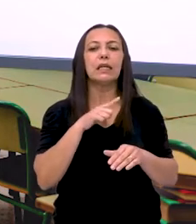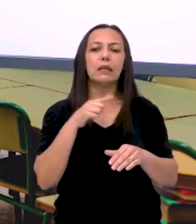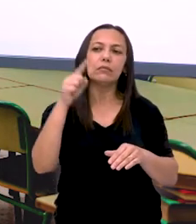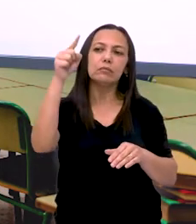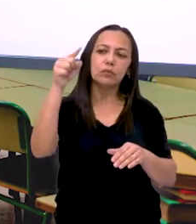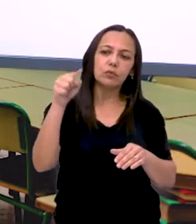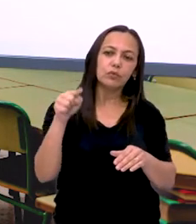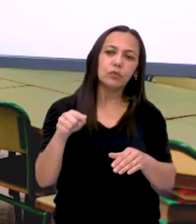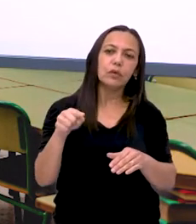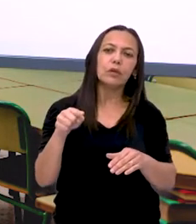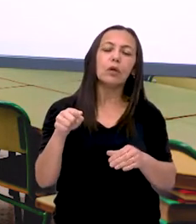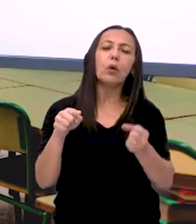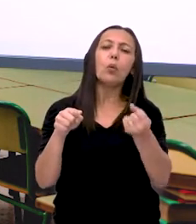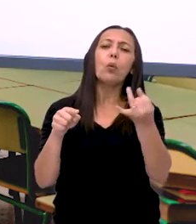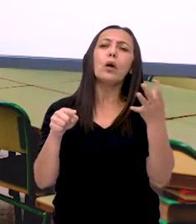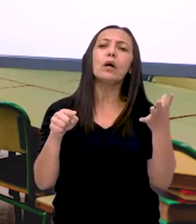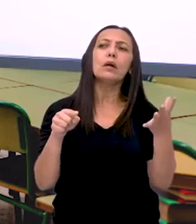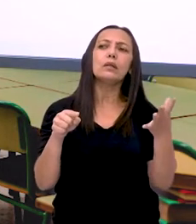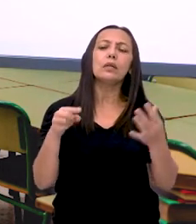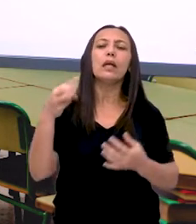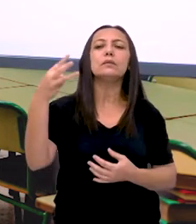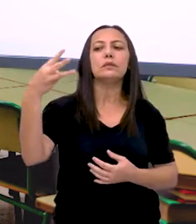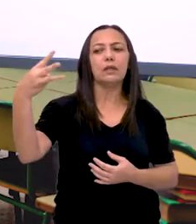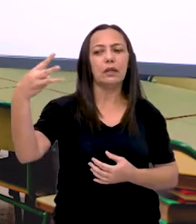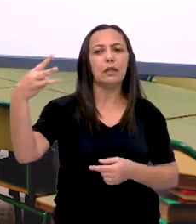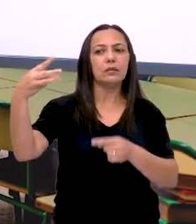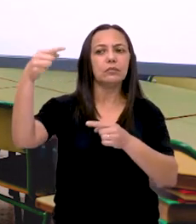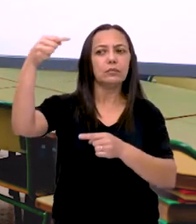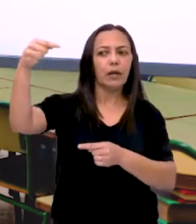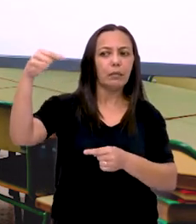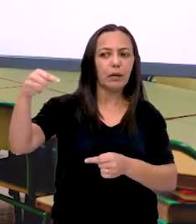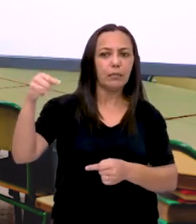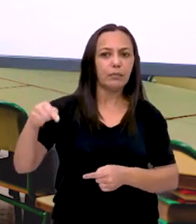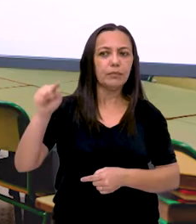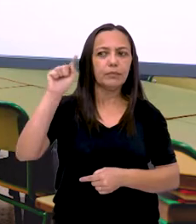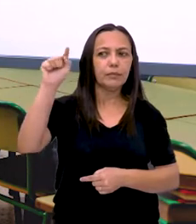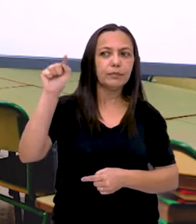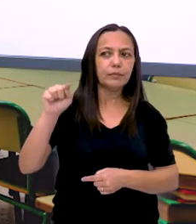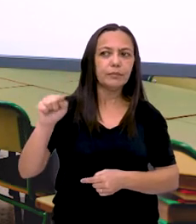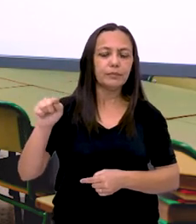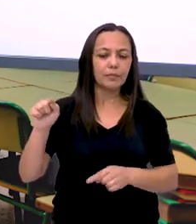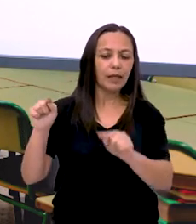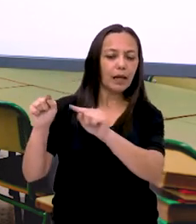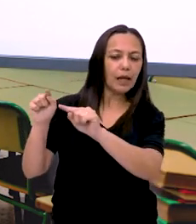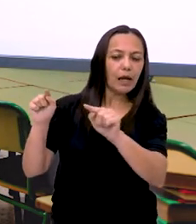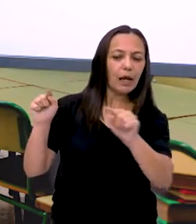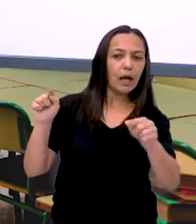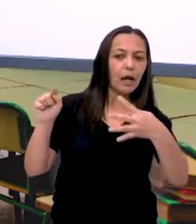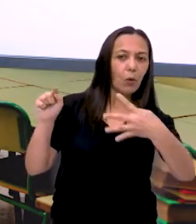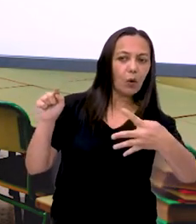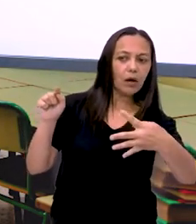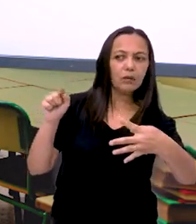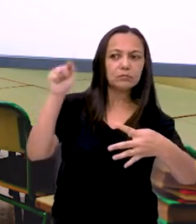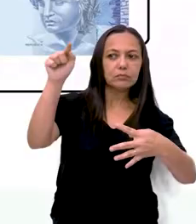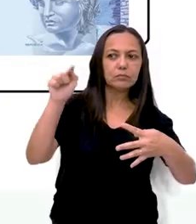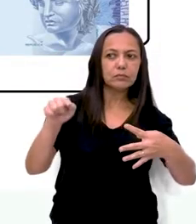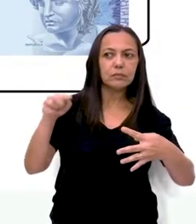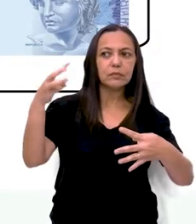nós temos aqui quantas? Três. Quatro. E três.